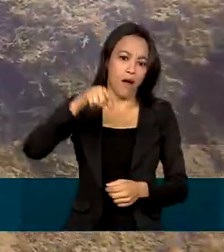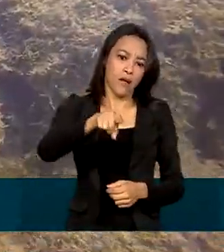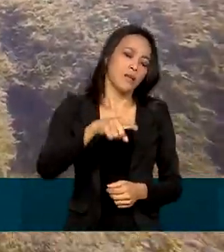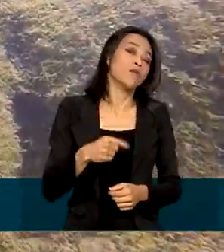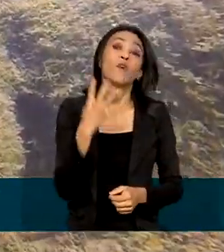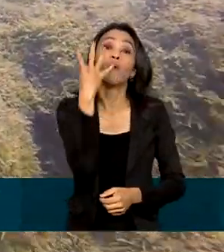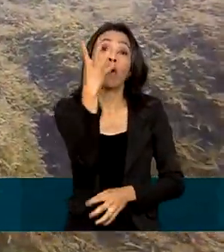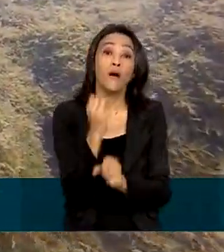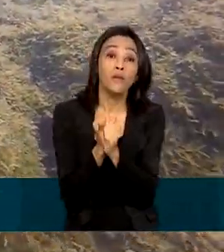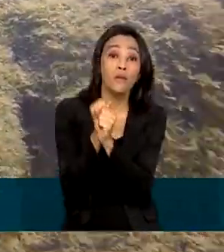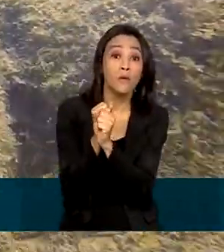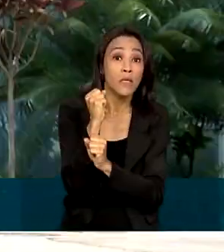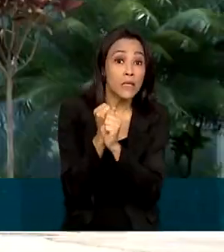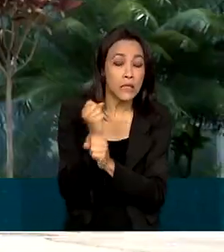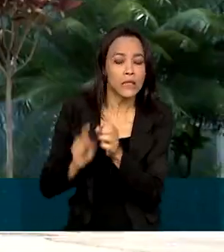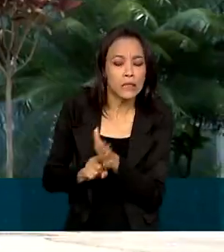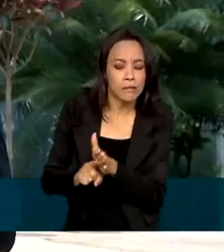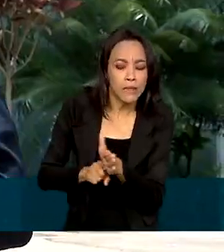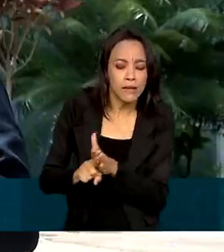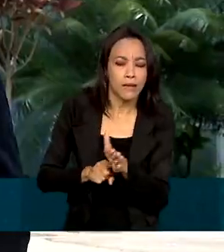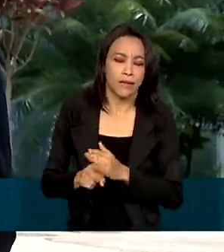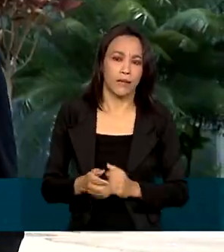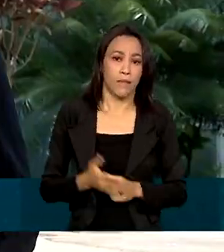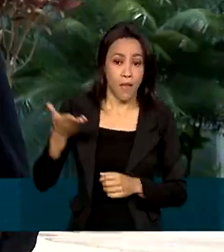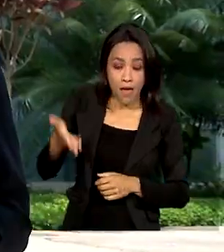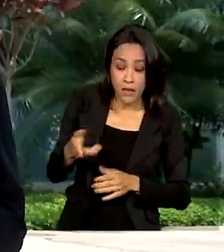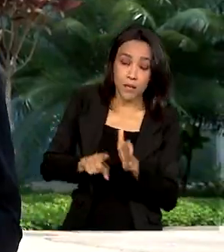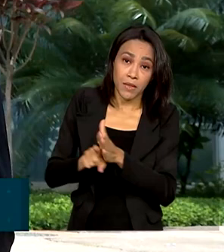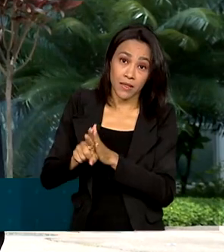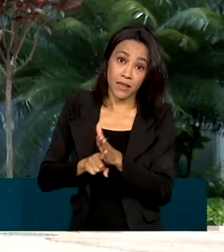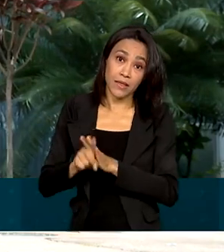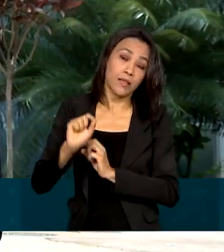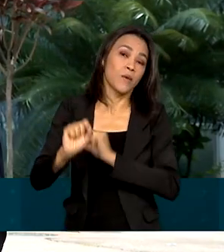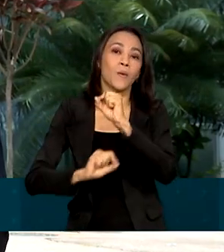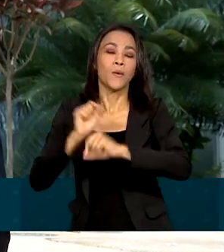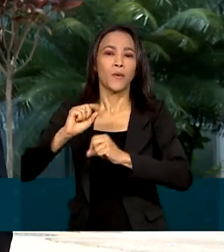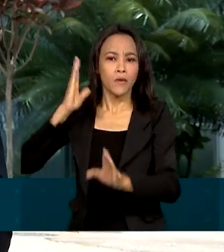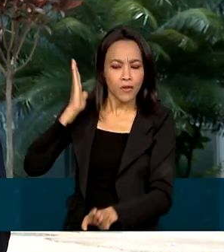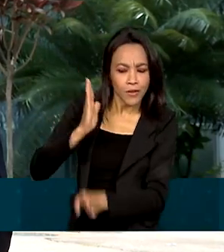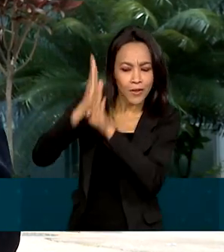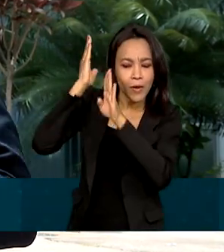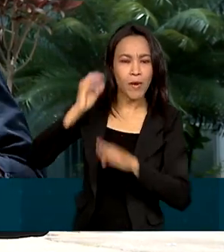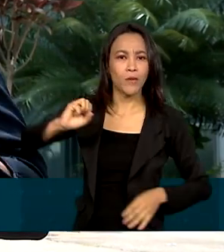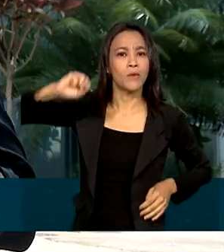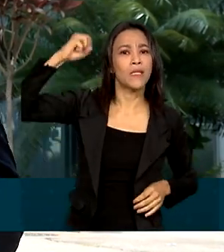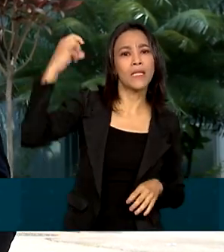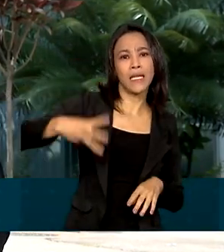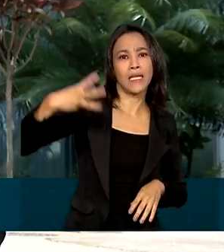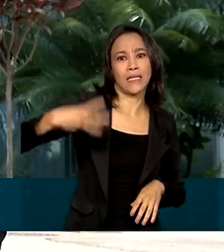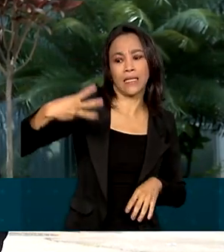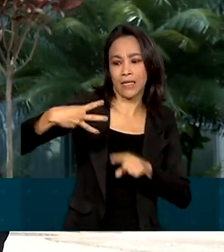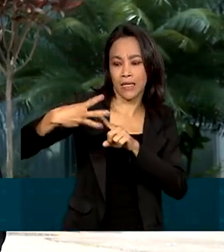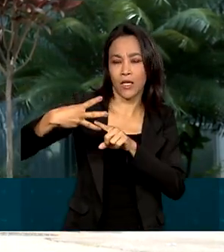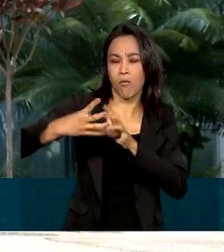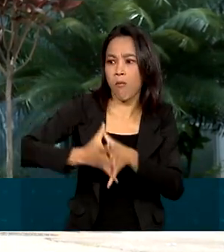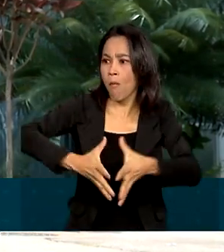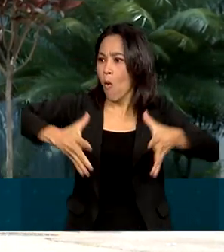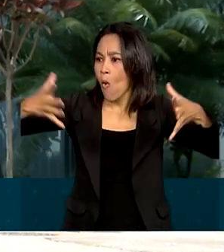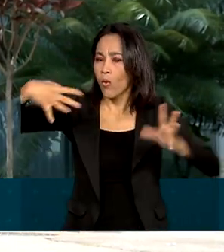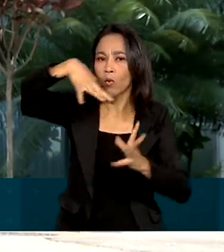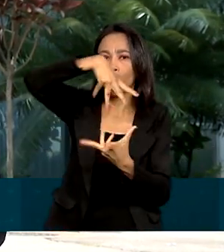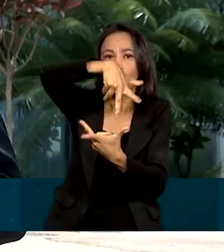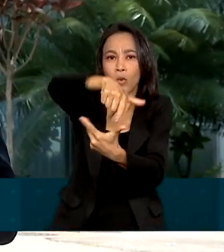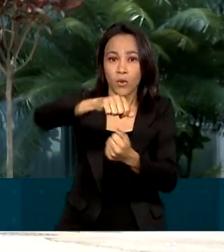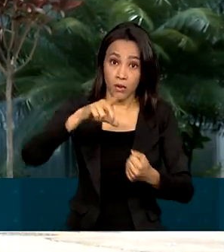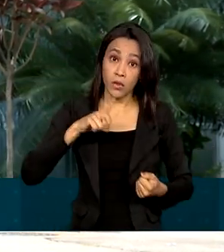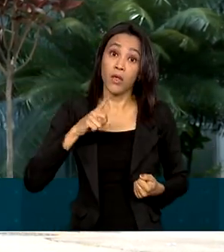quatro anos de estudos. A pesquisa que resultou na descoberta do terceiro maior recife do mundo contou